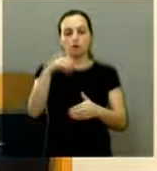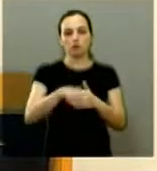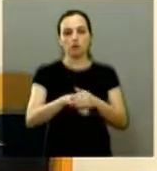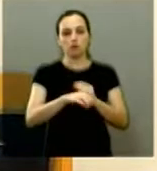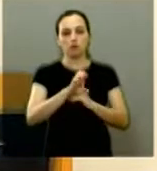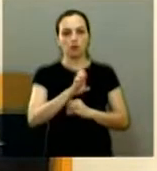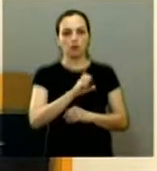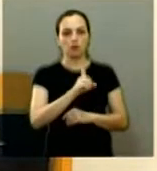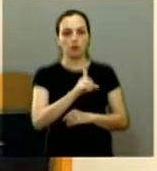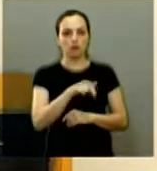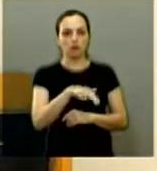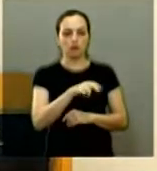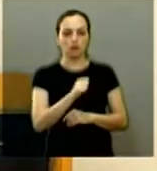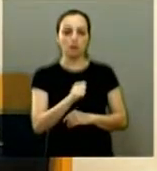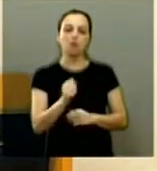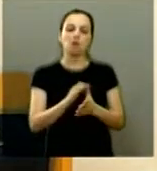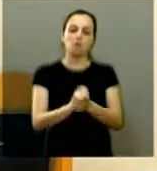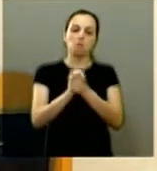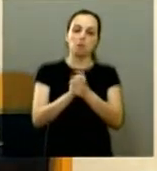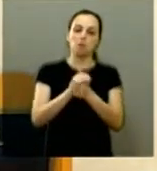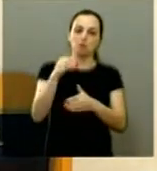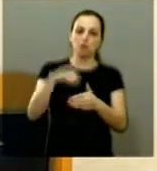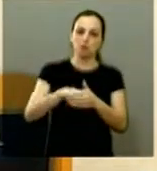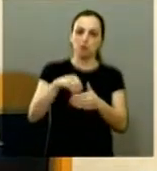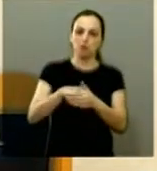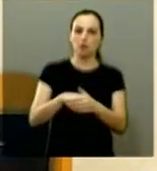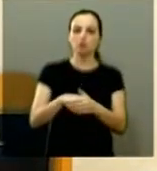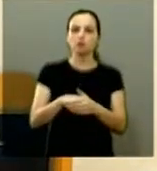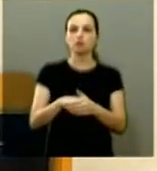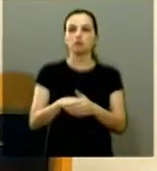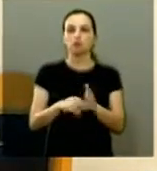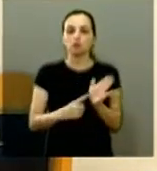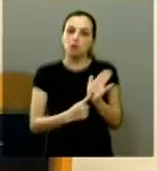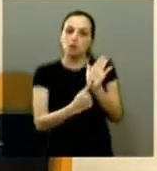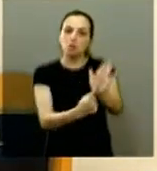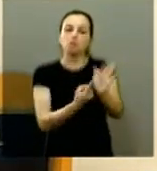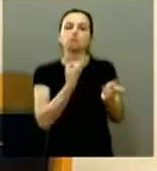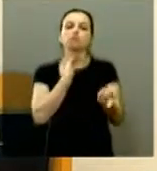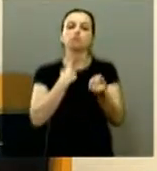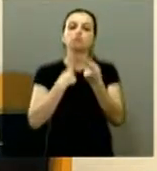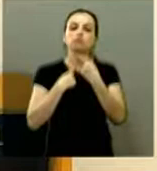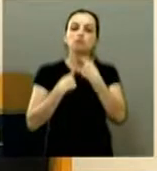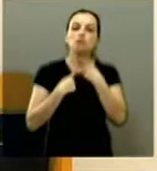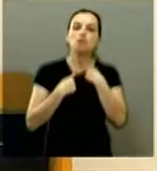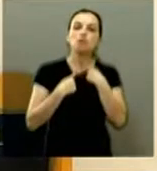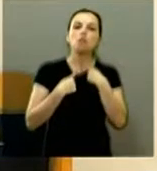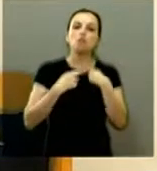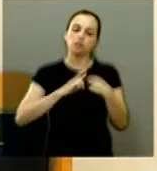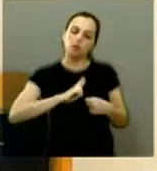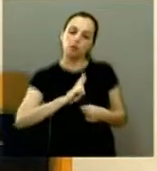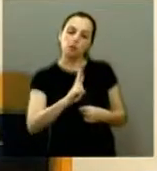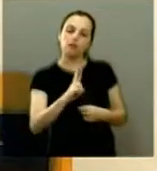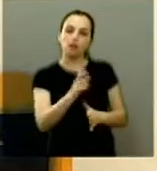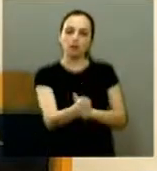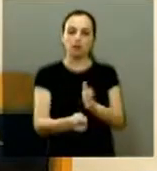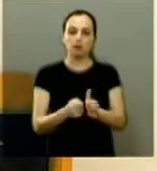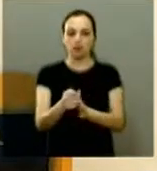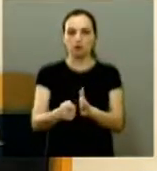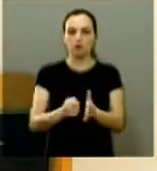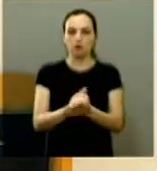a Edna parabéns pela sua votação acho que prova sua vontade e a coragem de sair para representar nossa cidade